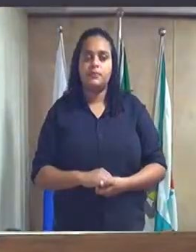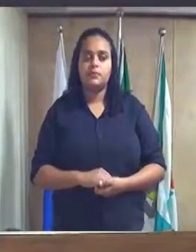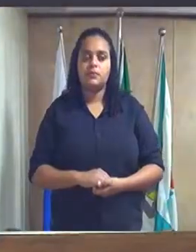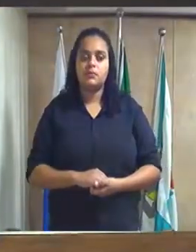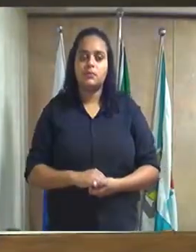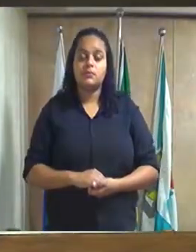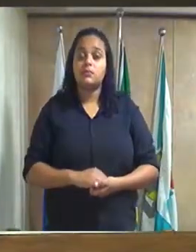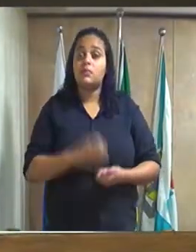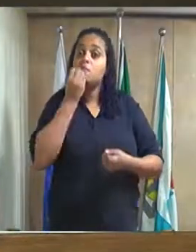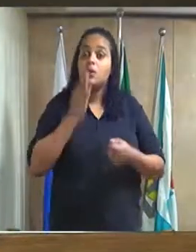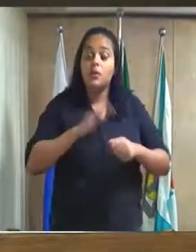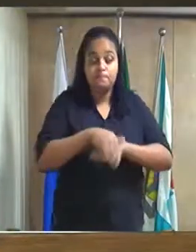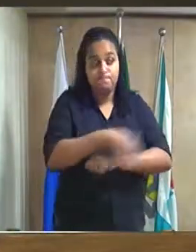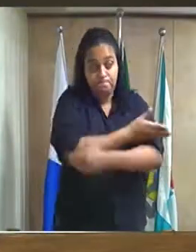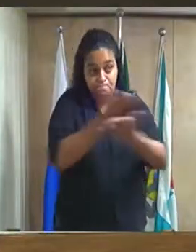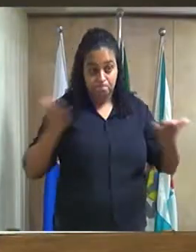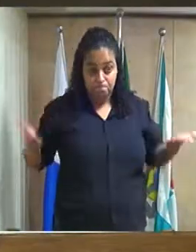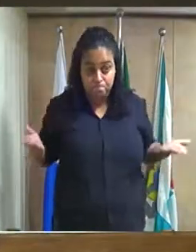Boa noite.